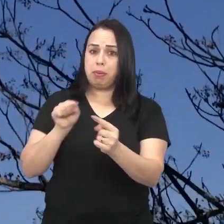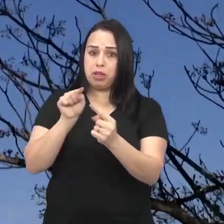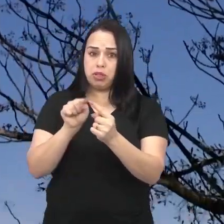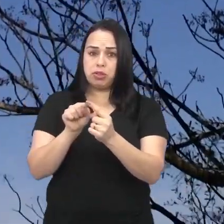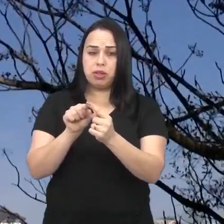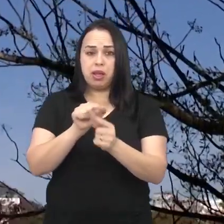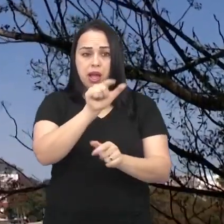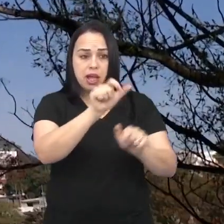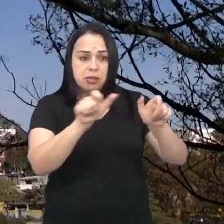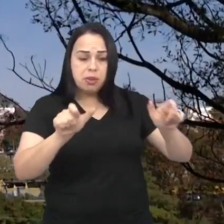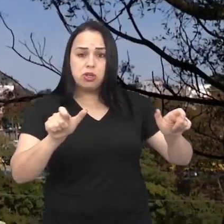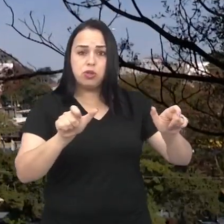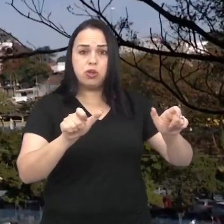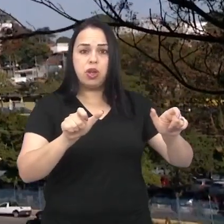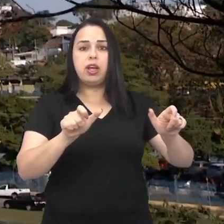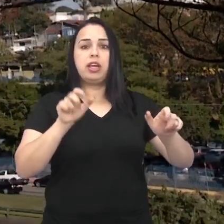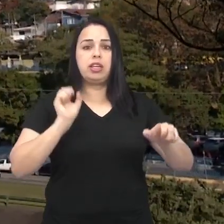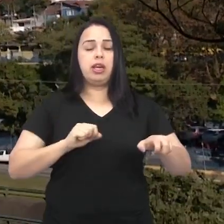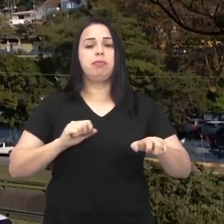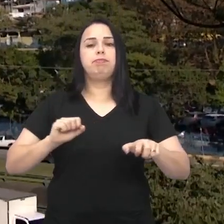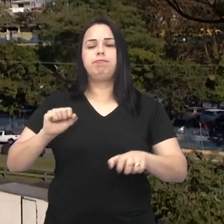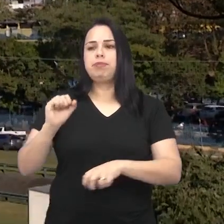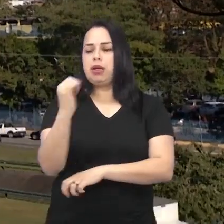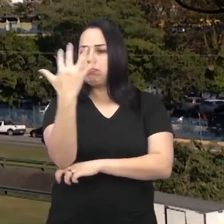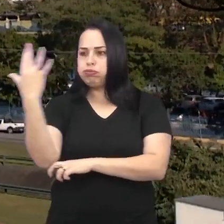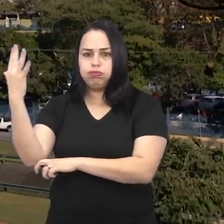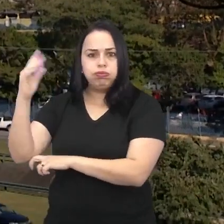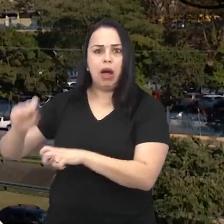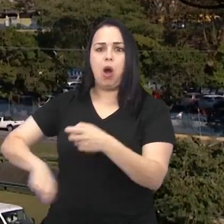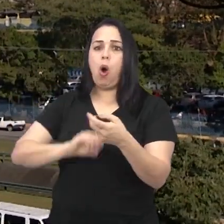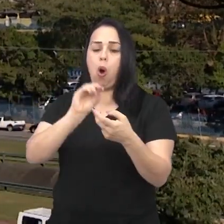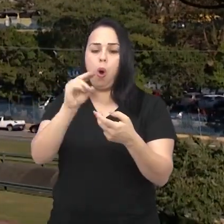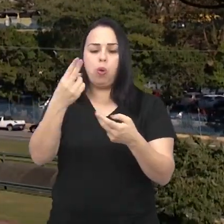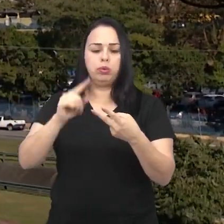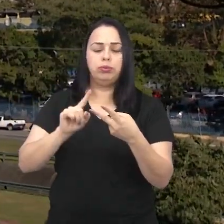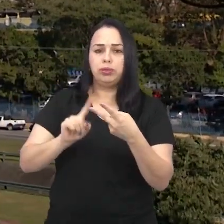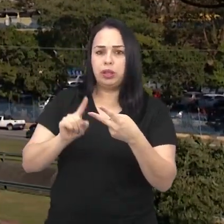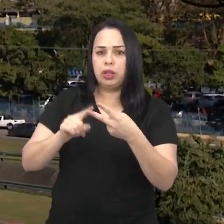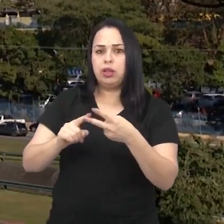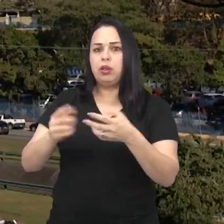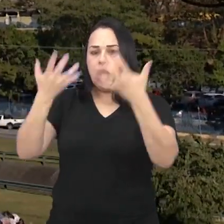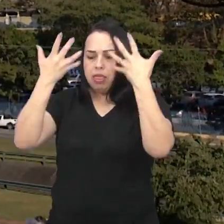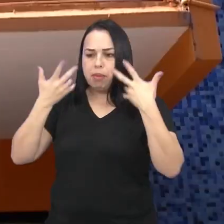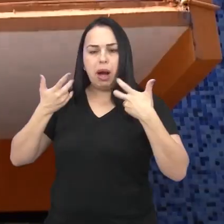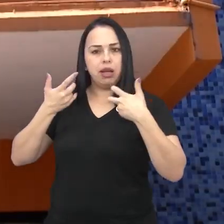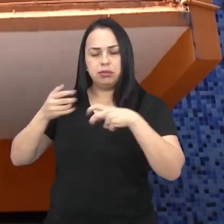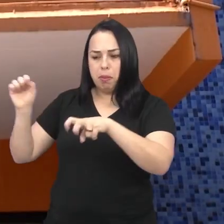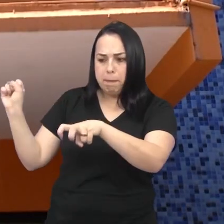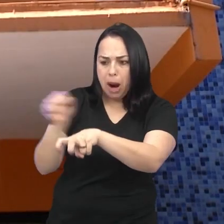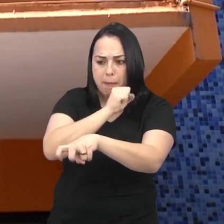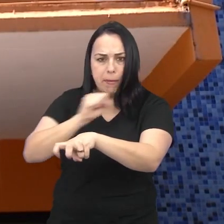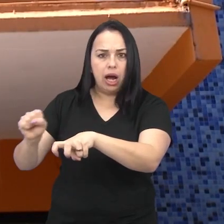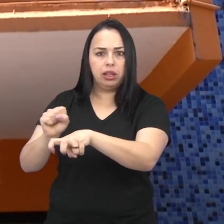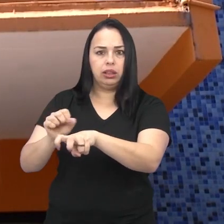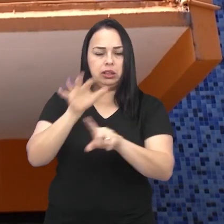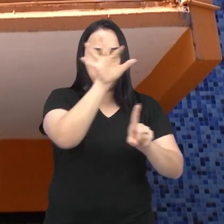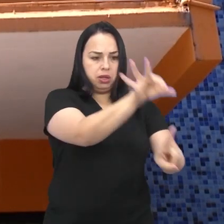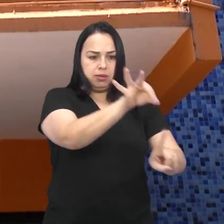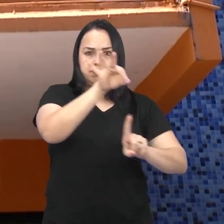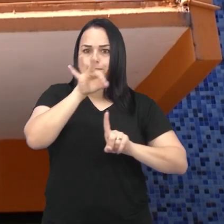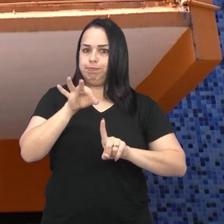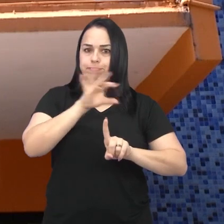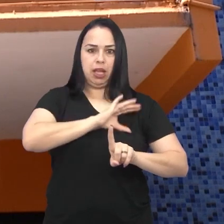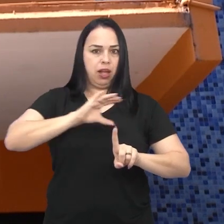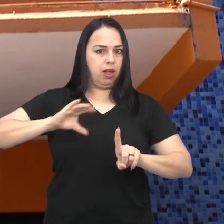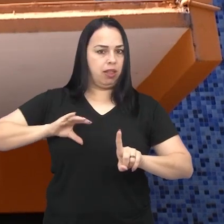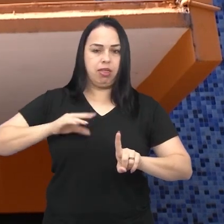pessoas condenadas por crimes ambientais, como a prática de maus-tratos a animais, não poderão ser nomeadas para